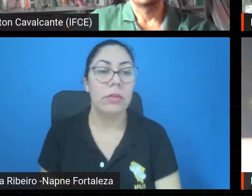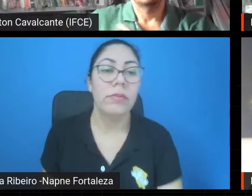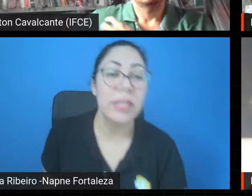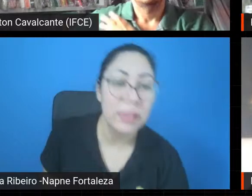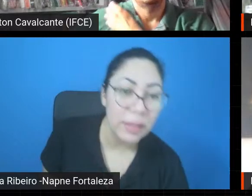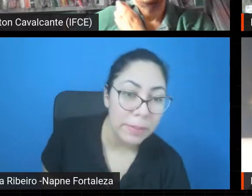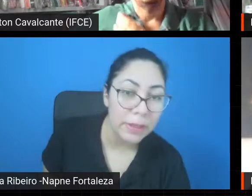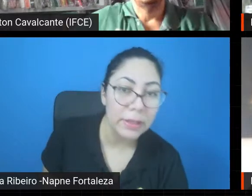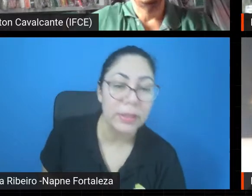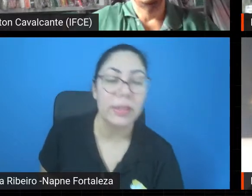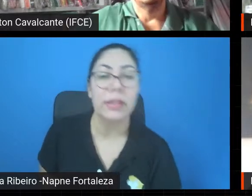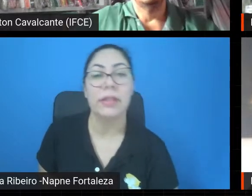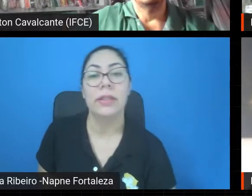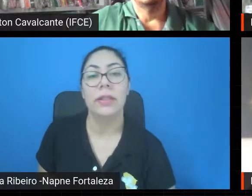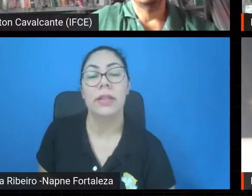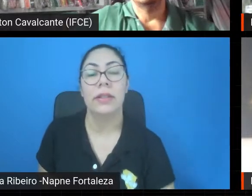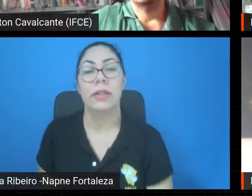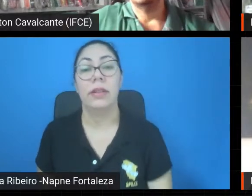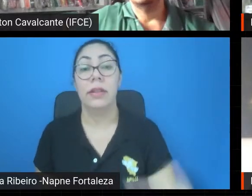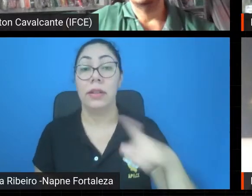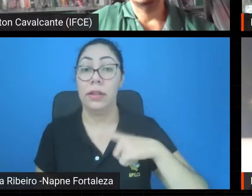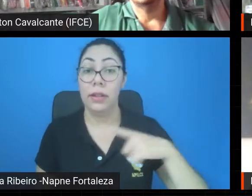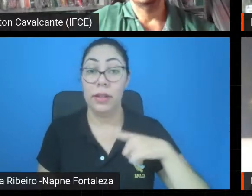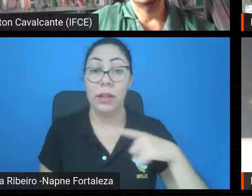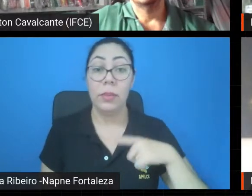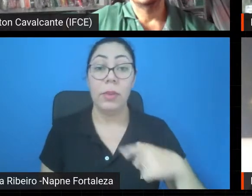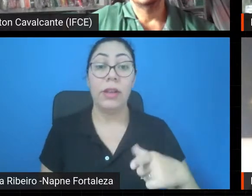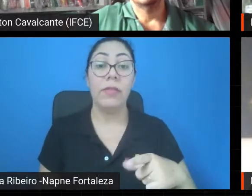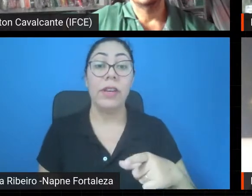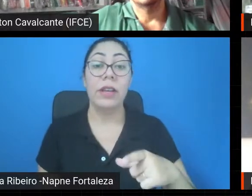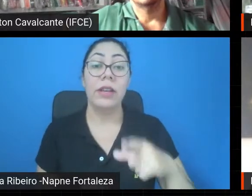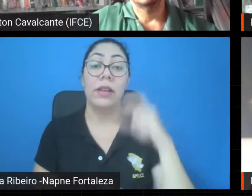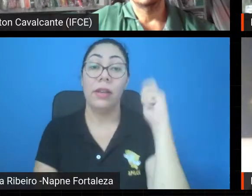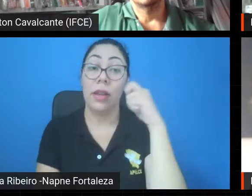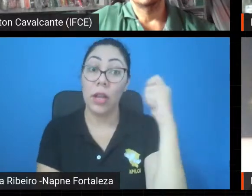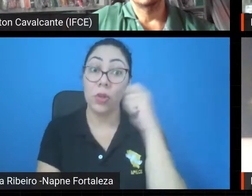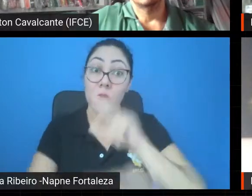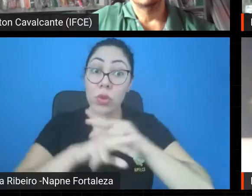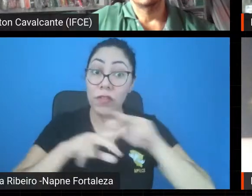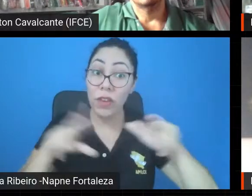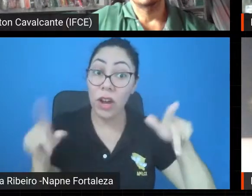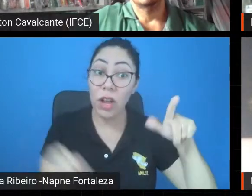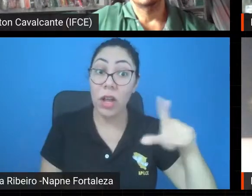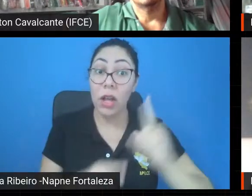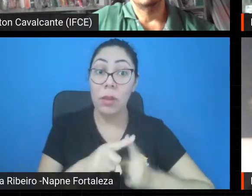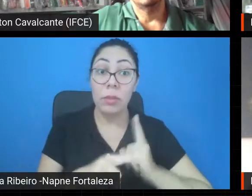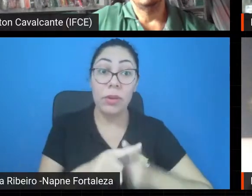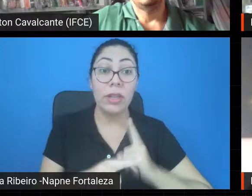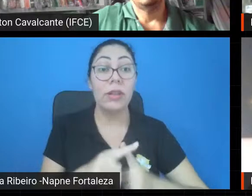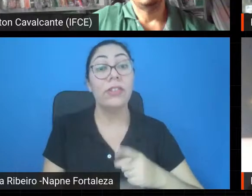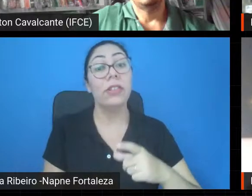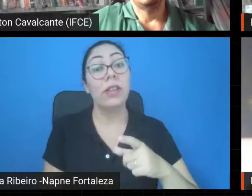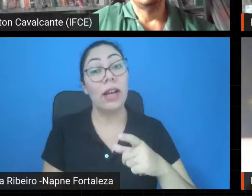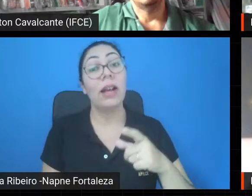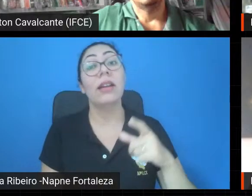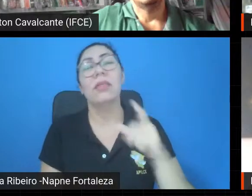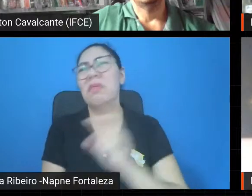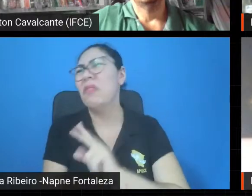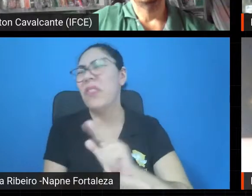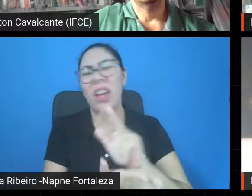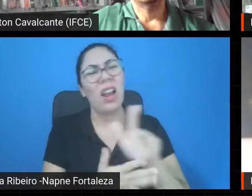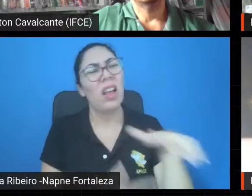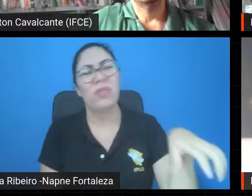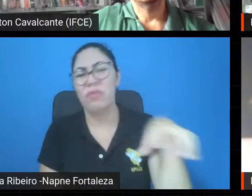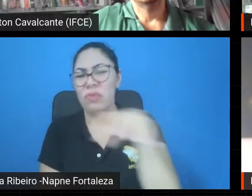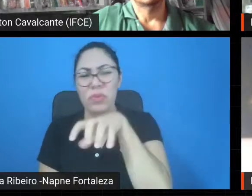Grande do Sul, já tem várias pós-graduações, tem em Porto Alegre, da Universidade, tem em Santa Maria,